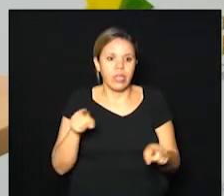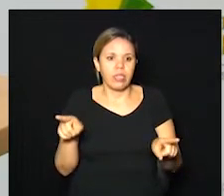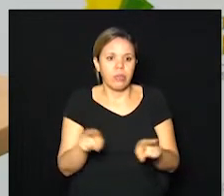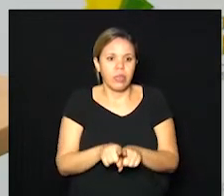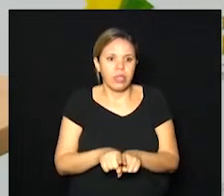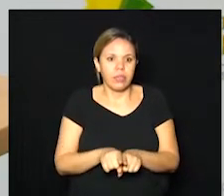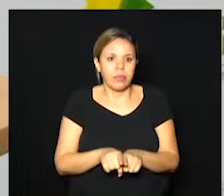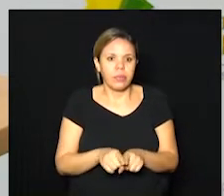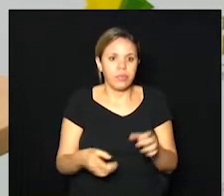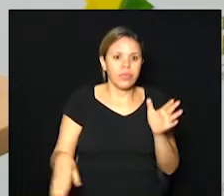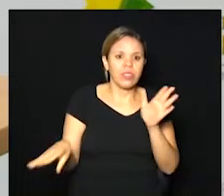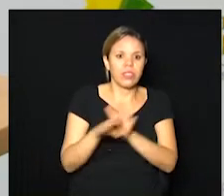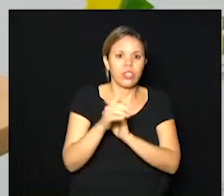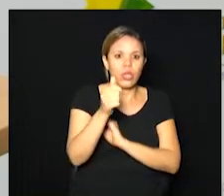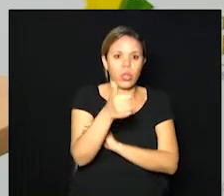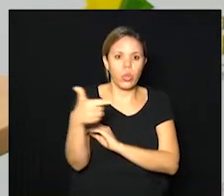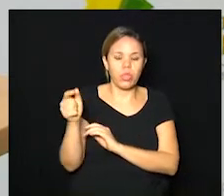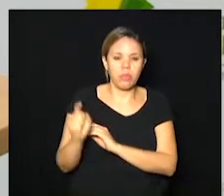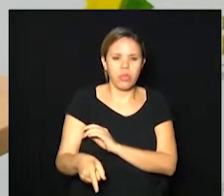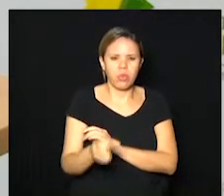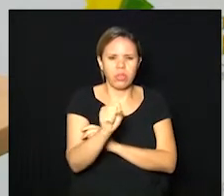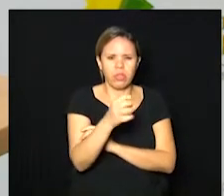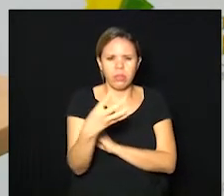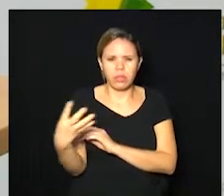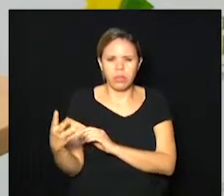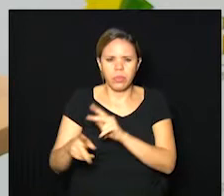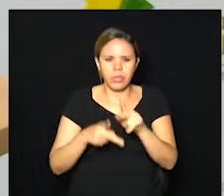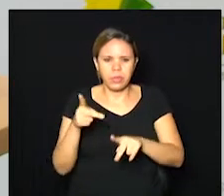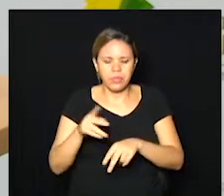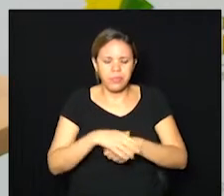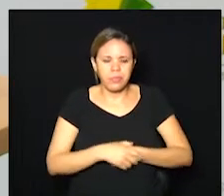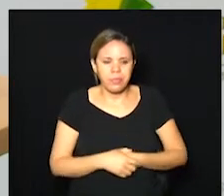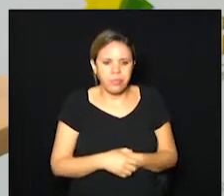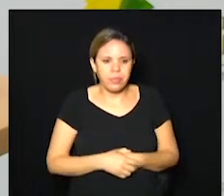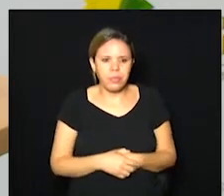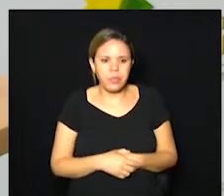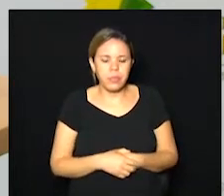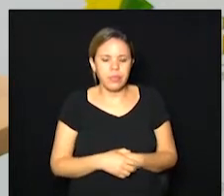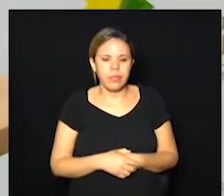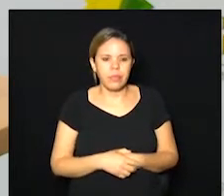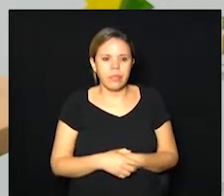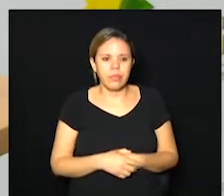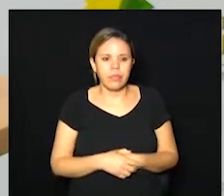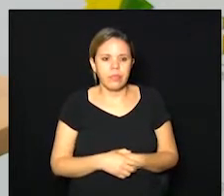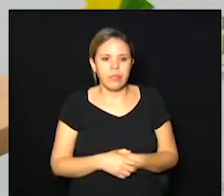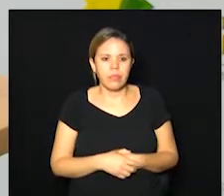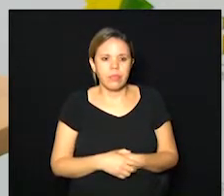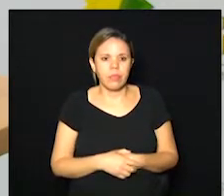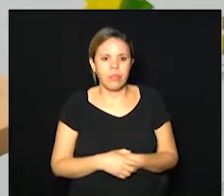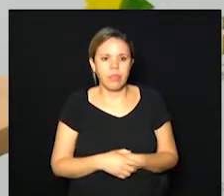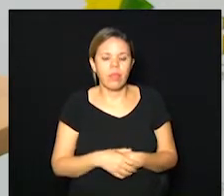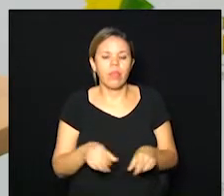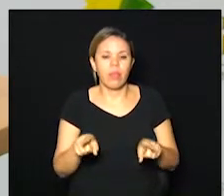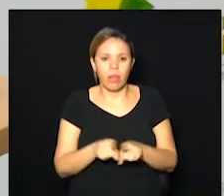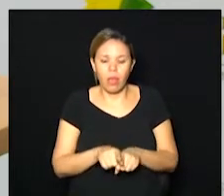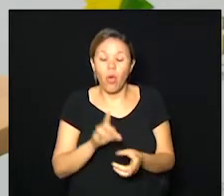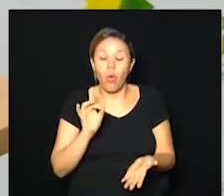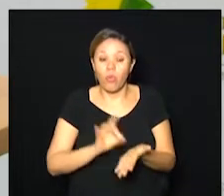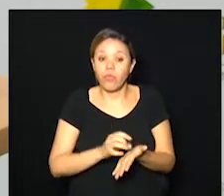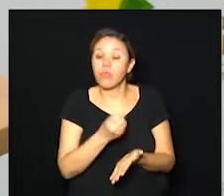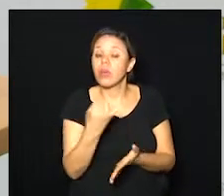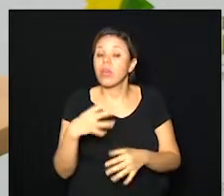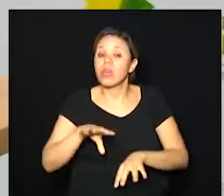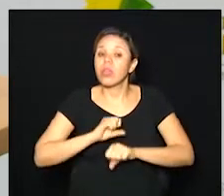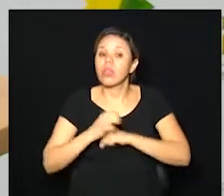chegamos a 12.844 pessoas, e também de confirmados,